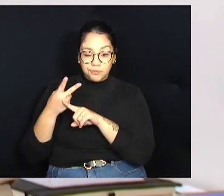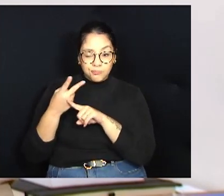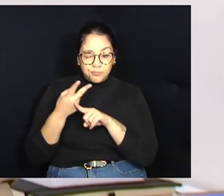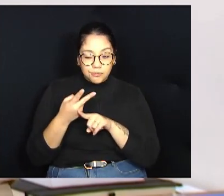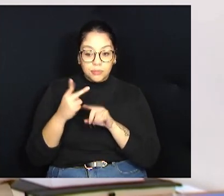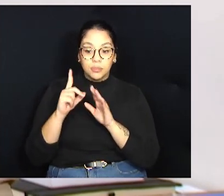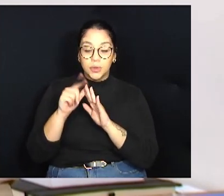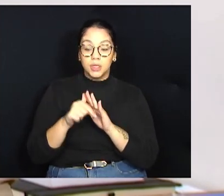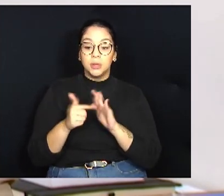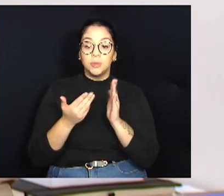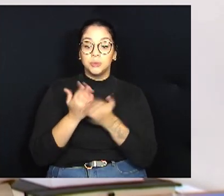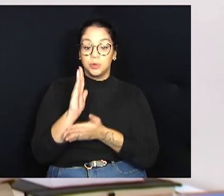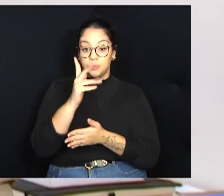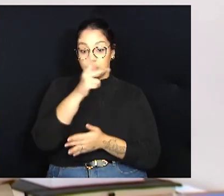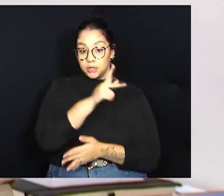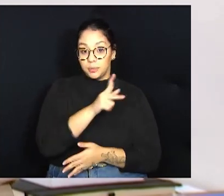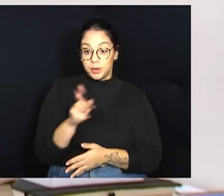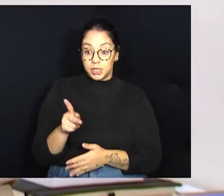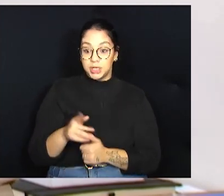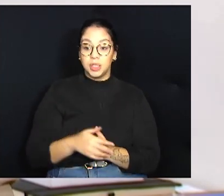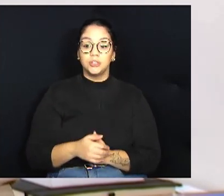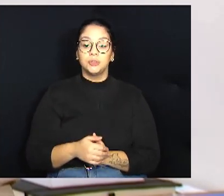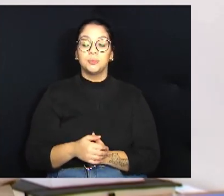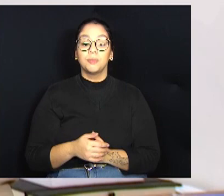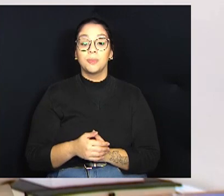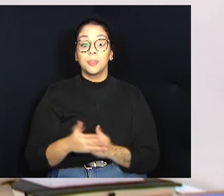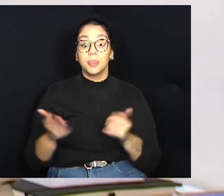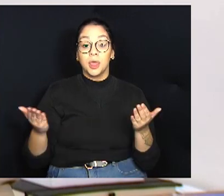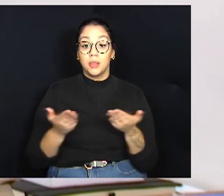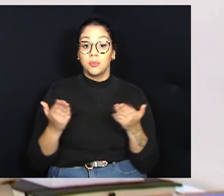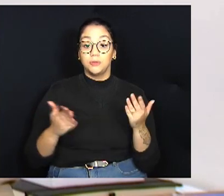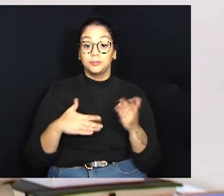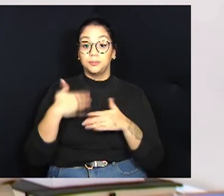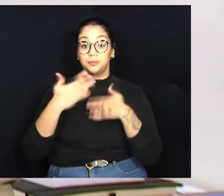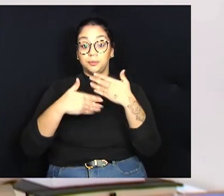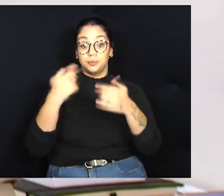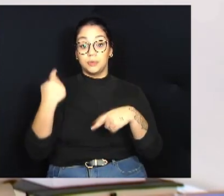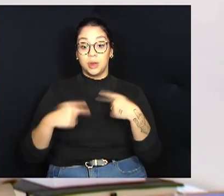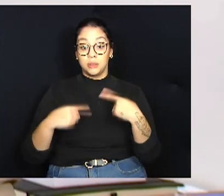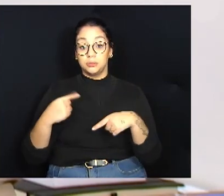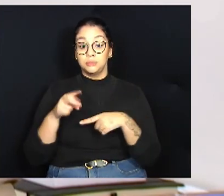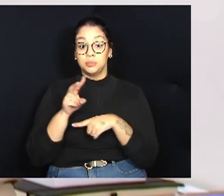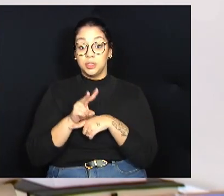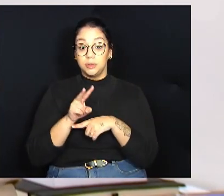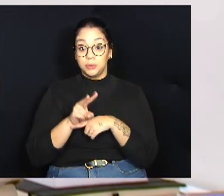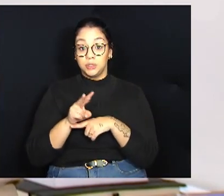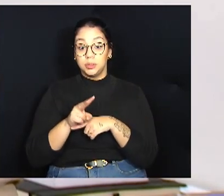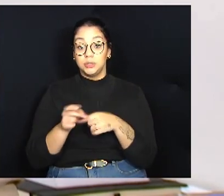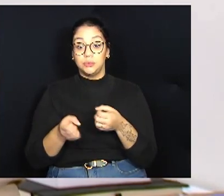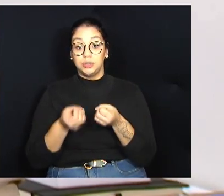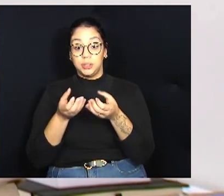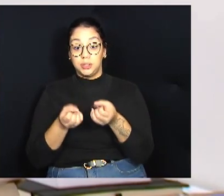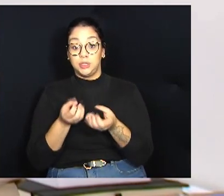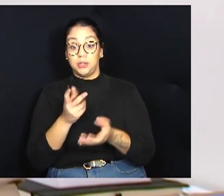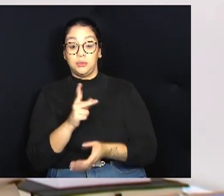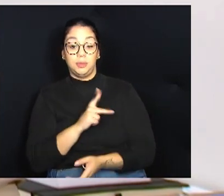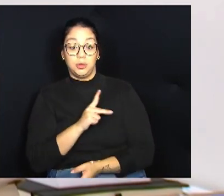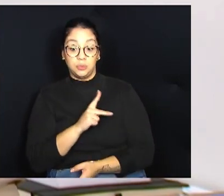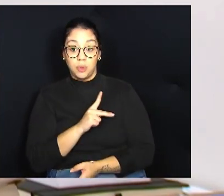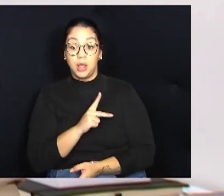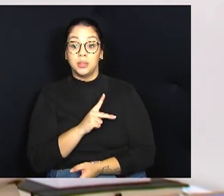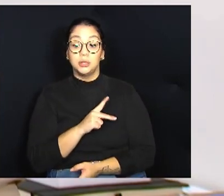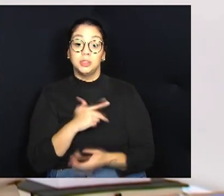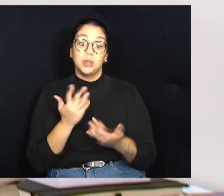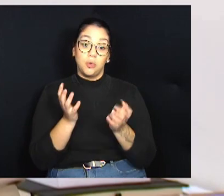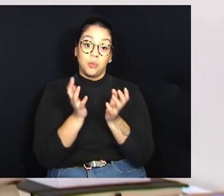aprovação da presidência. E, atualmente, está desenvolvendo a política de proteção de dados pessoais. Então, o comitê está